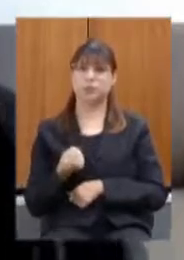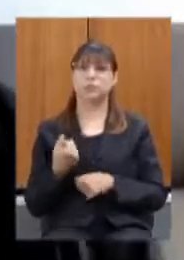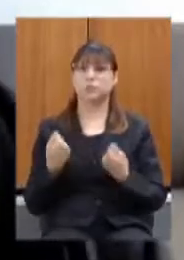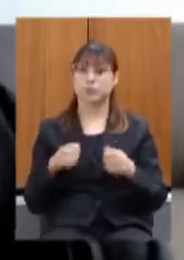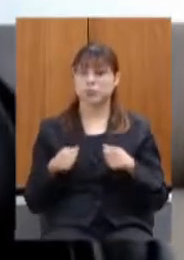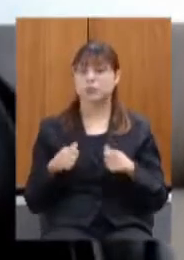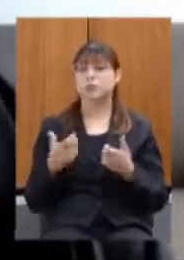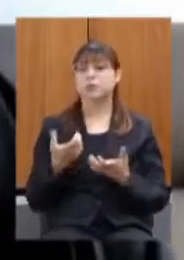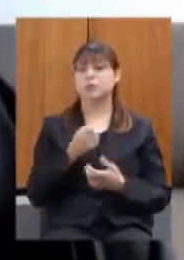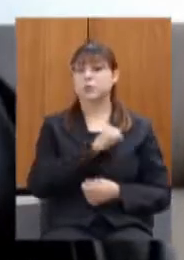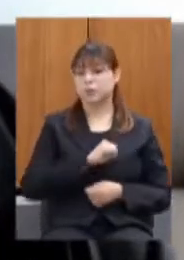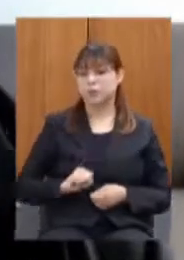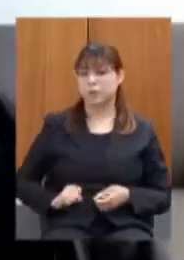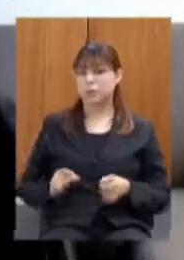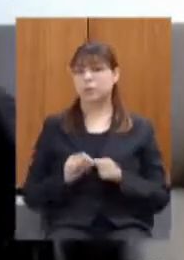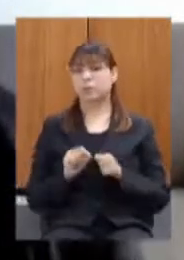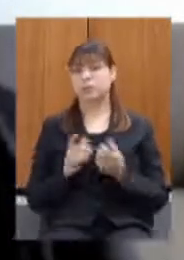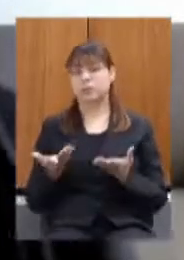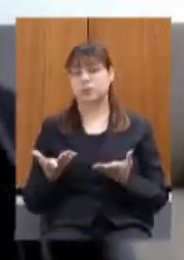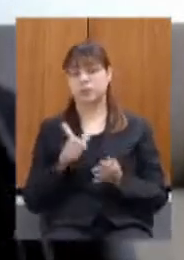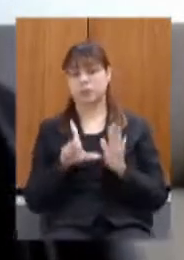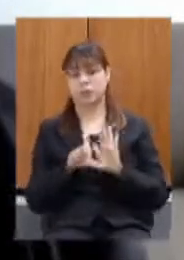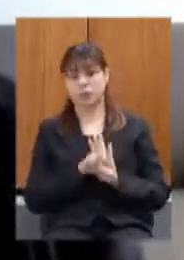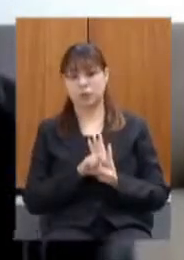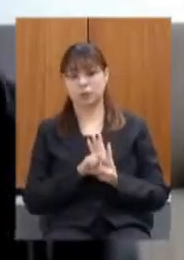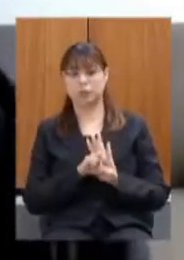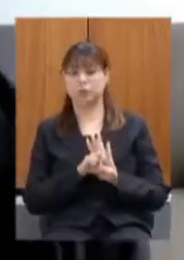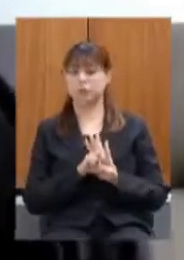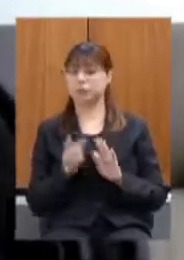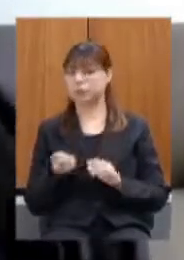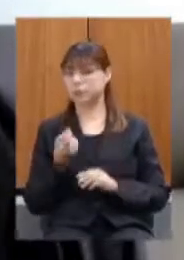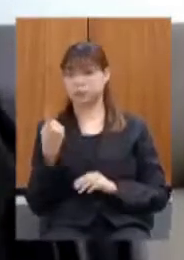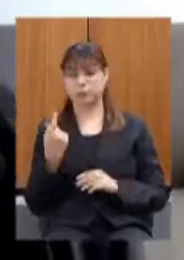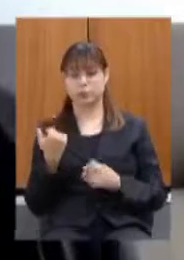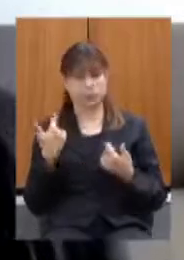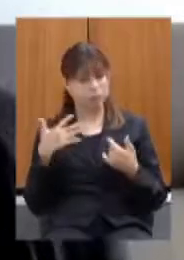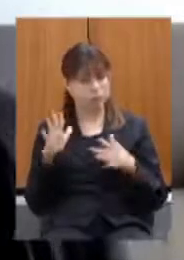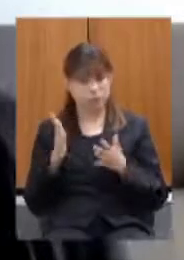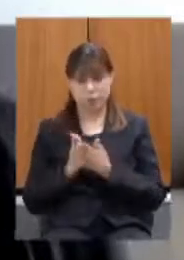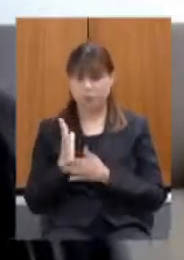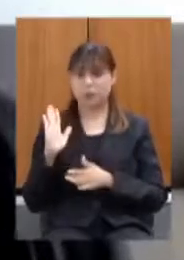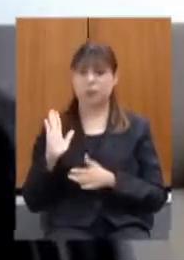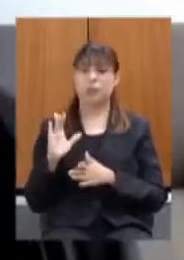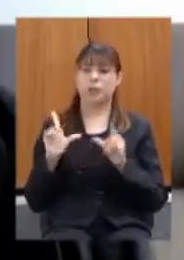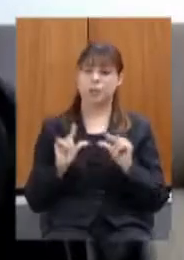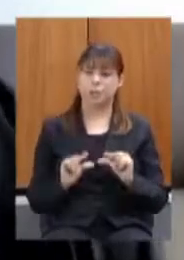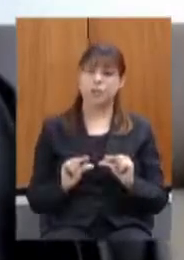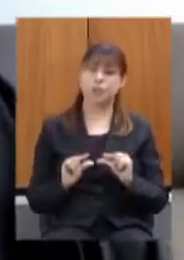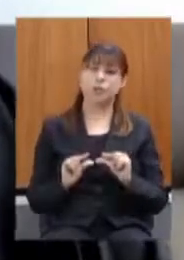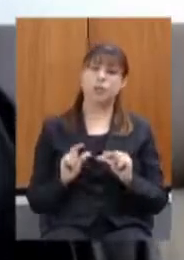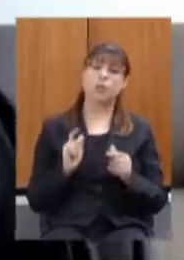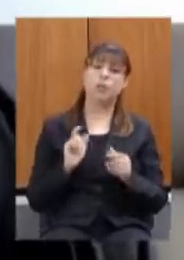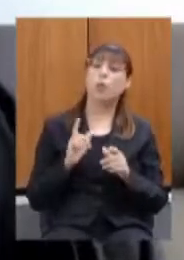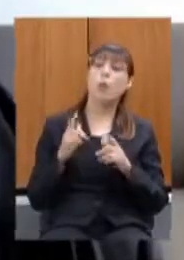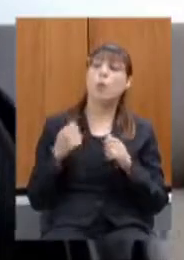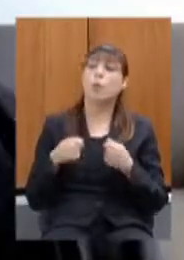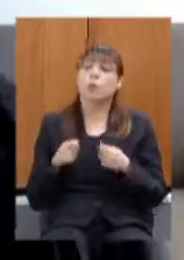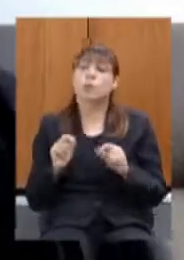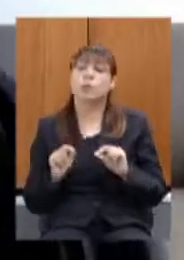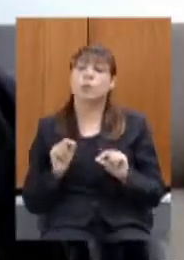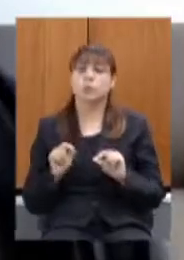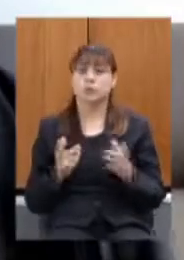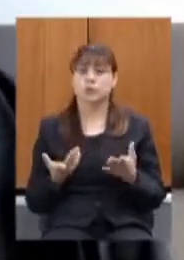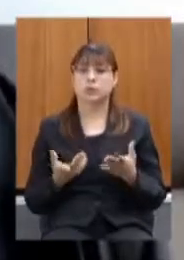da lei as condicionantes que são absurdas deixa passar do jeito que está diminua as condicionantes se lá estiverem não conheço